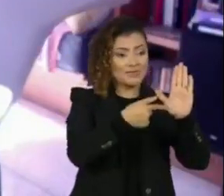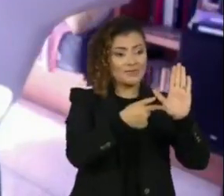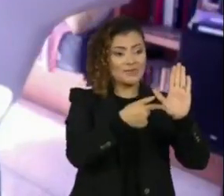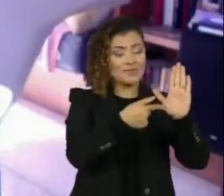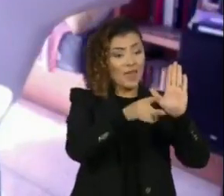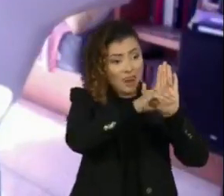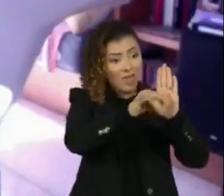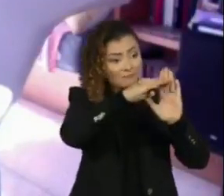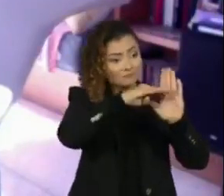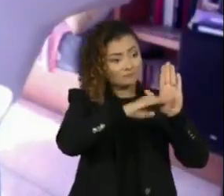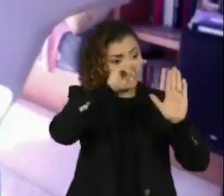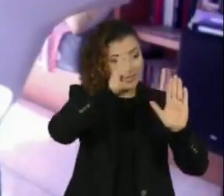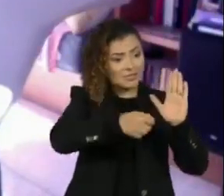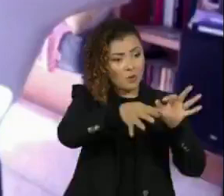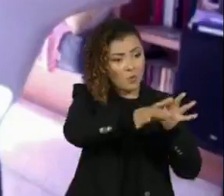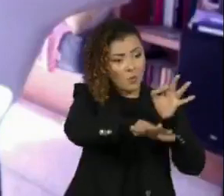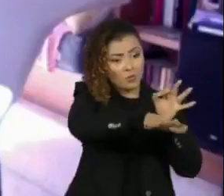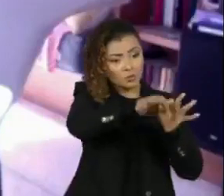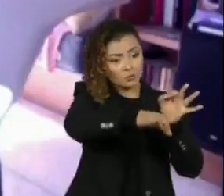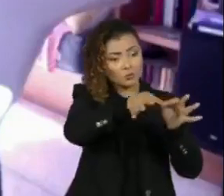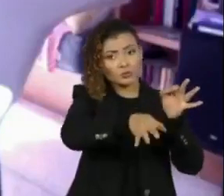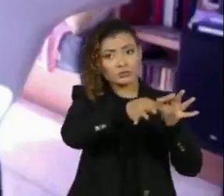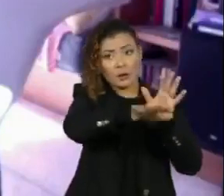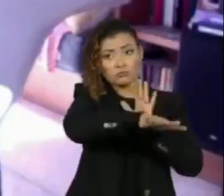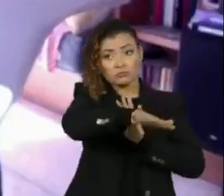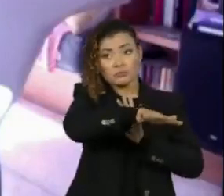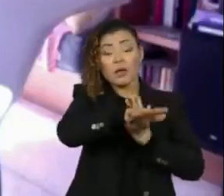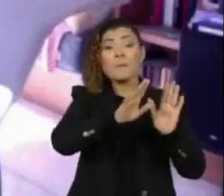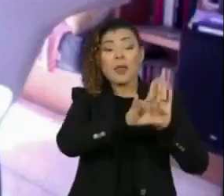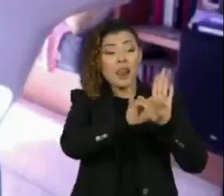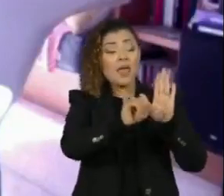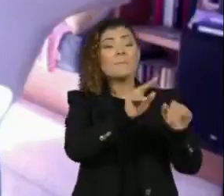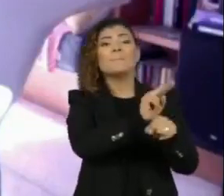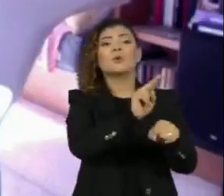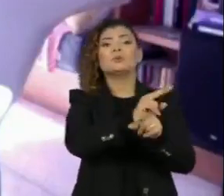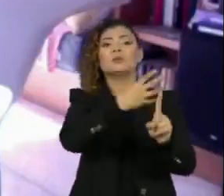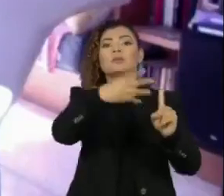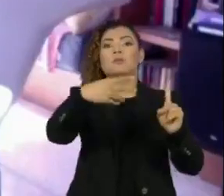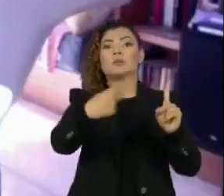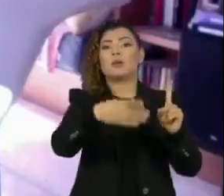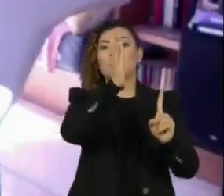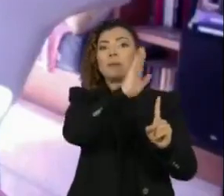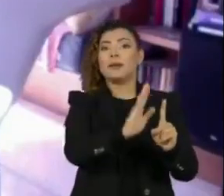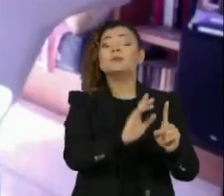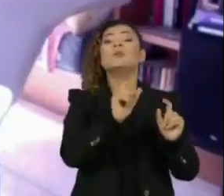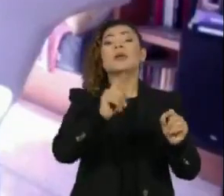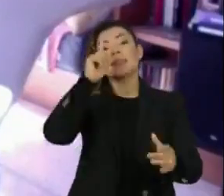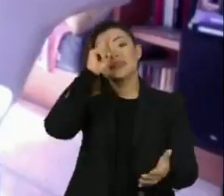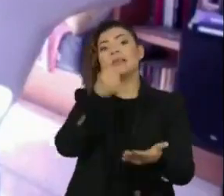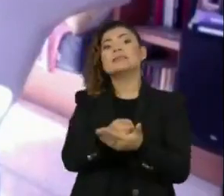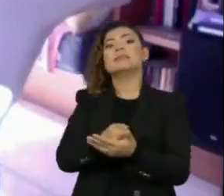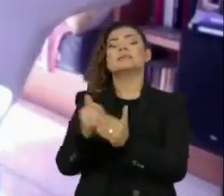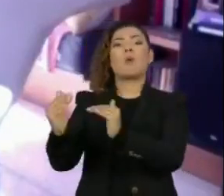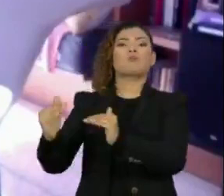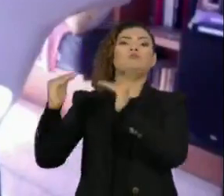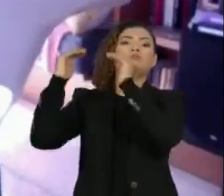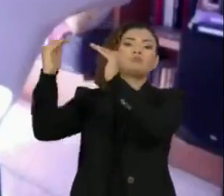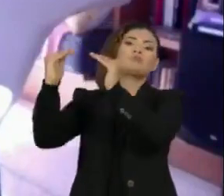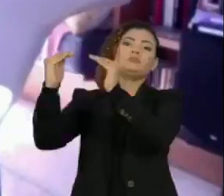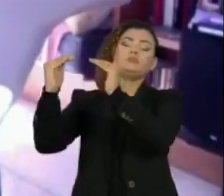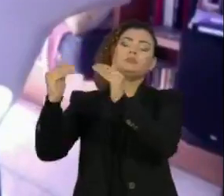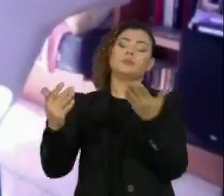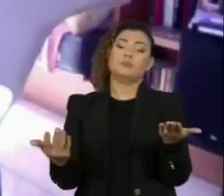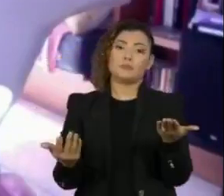garantido pelas decisões judiciais, e a gente não tem leis de proteção LGBTs no Brasil, o a gente tem são decisões da Suprema Corte,